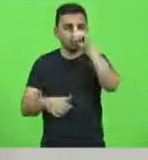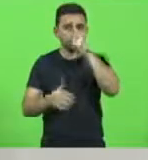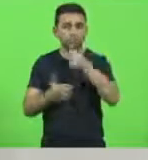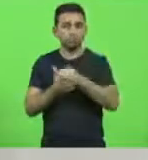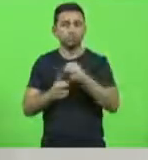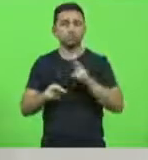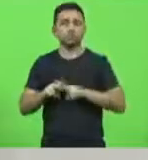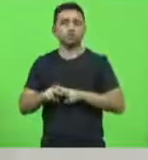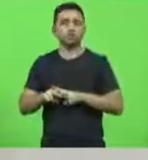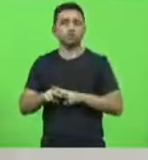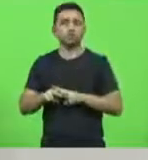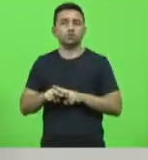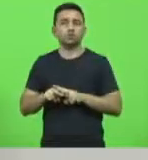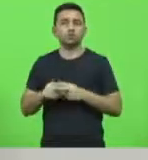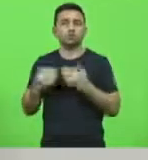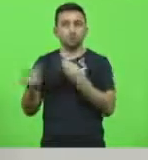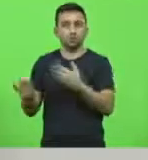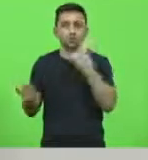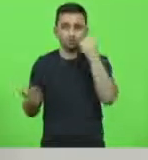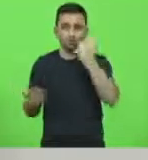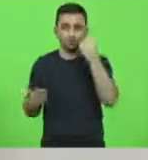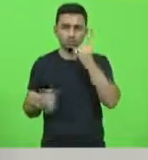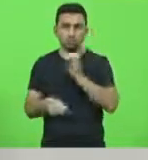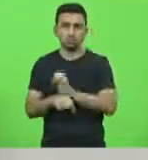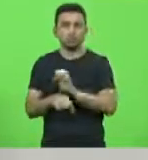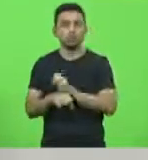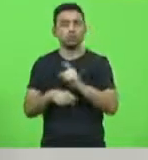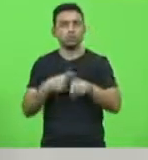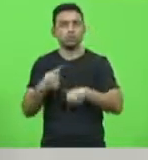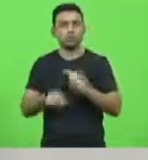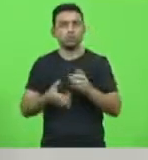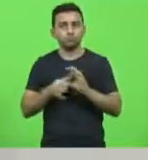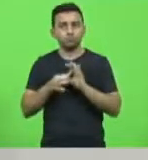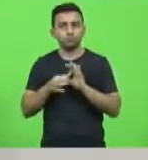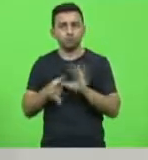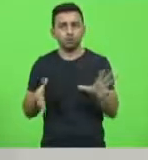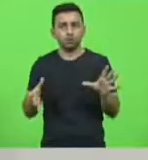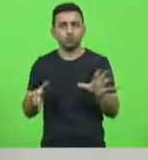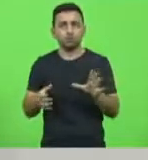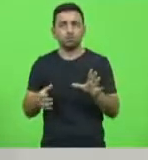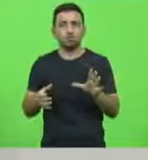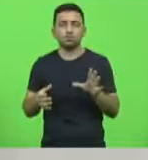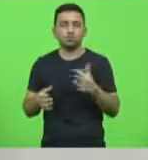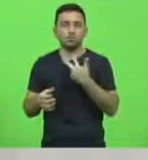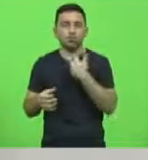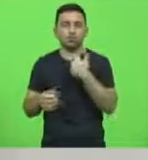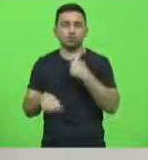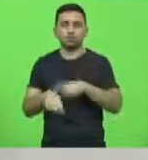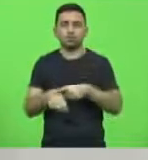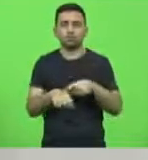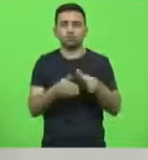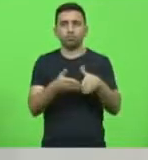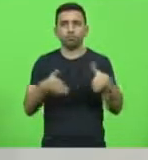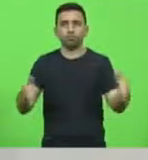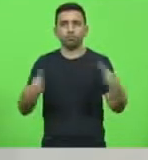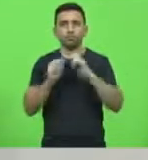do deputado estadual para a deliberação, sem positivar qualquer prazo para que a Assembleia Legislativa se manifeste.